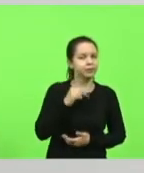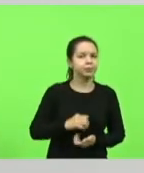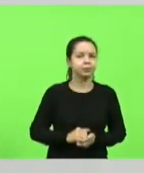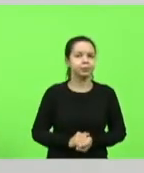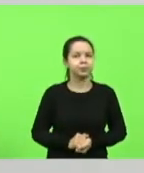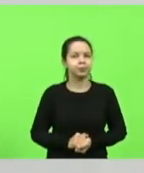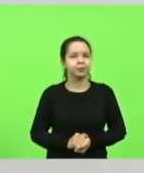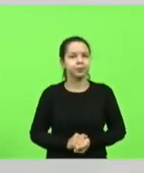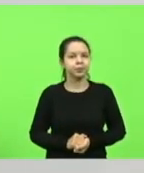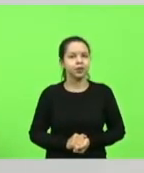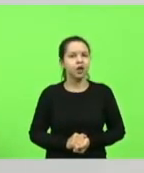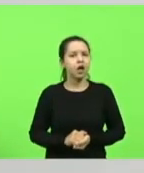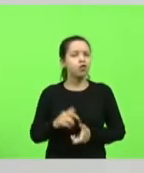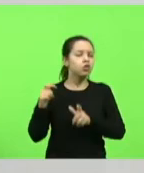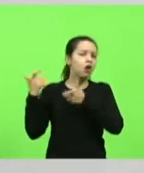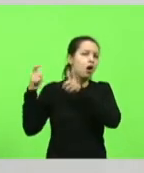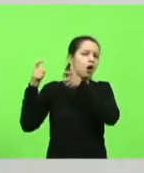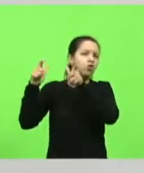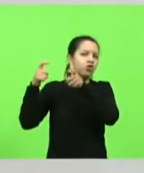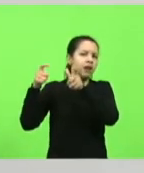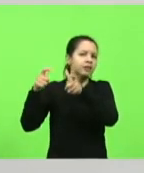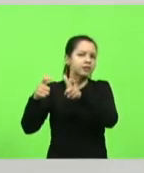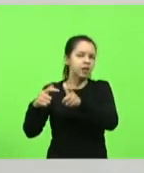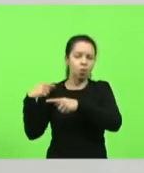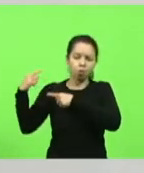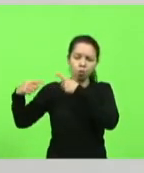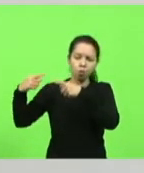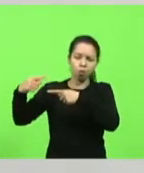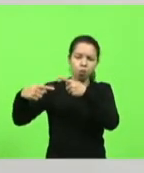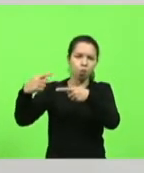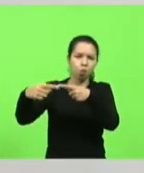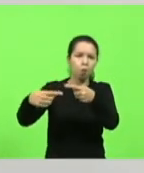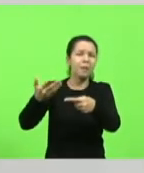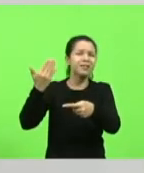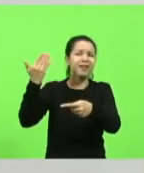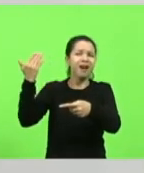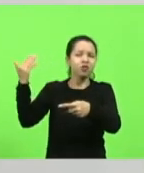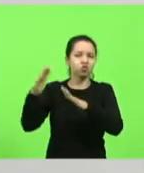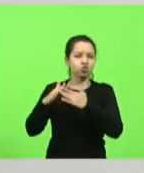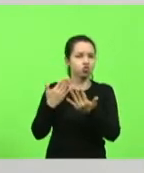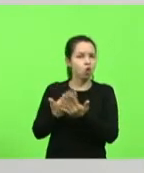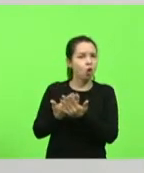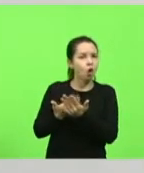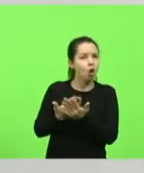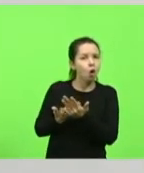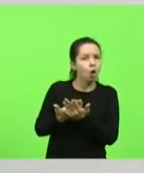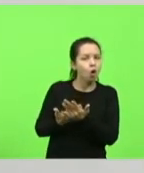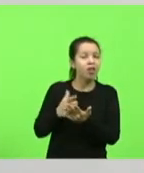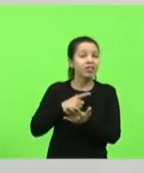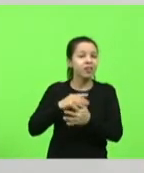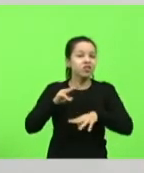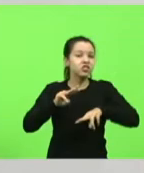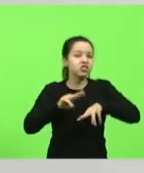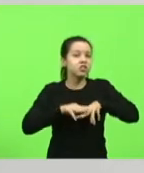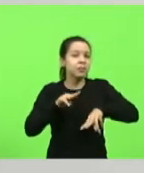lá no banco escolar nós tínhamos uma disciplina chamada o SPB